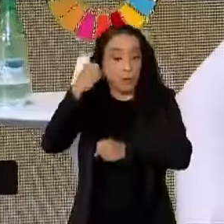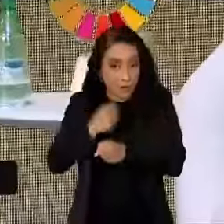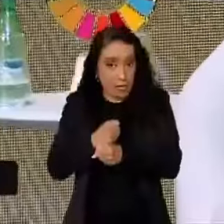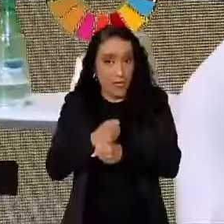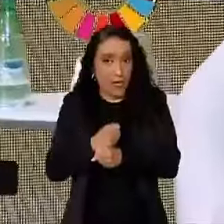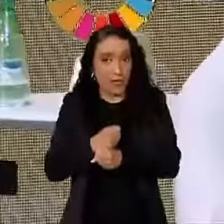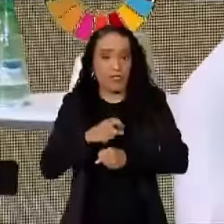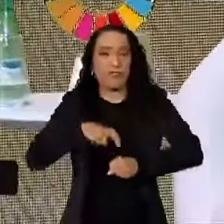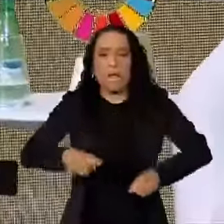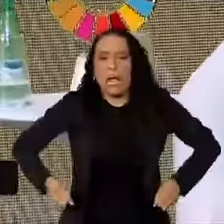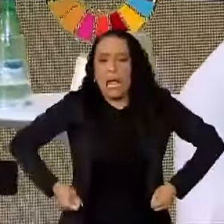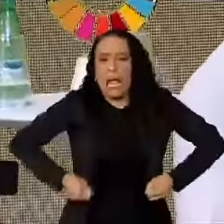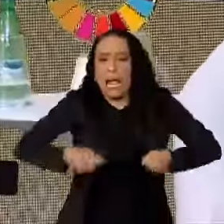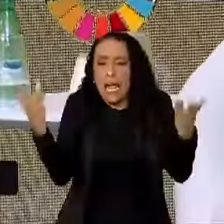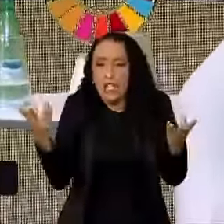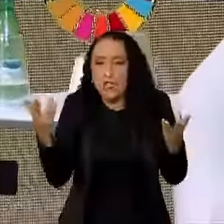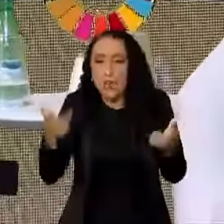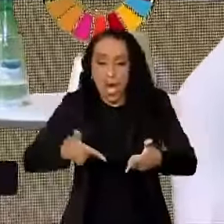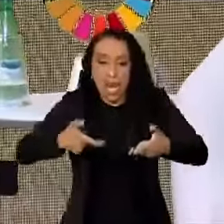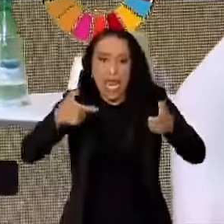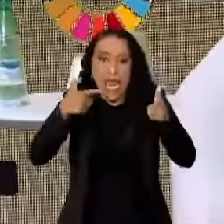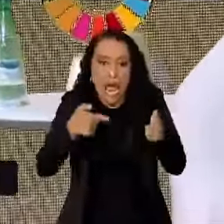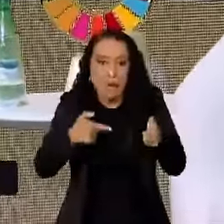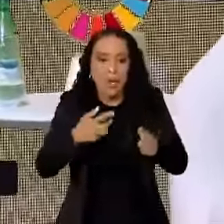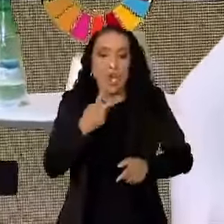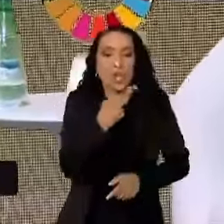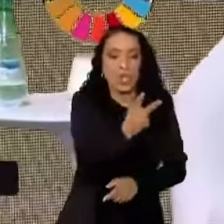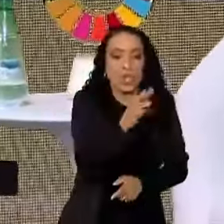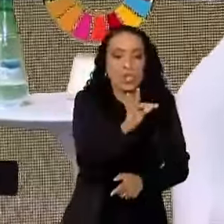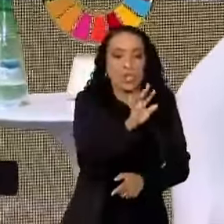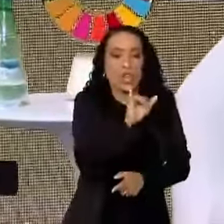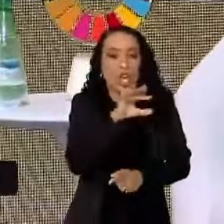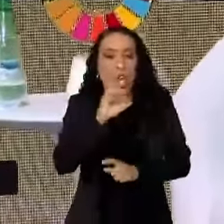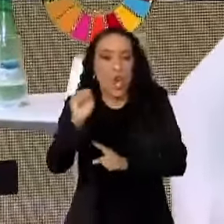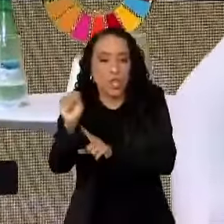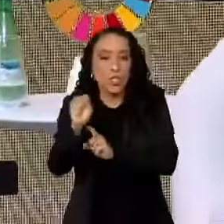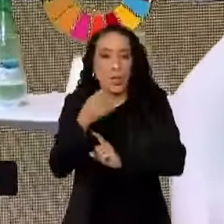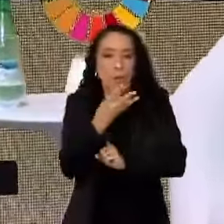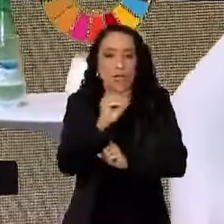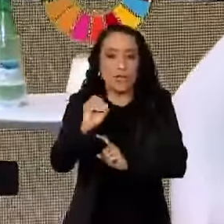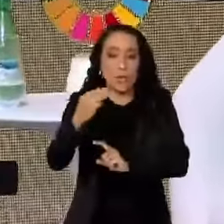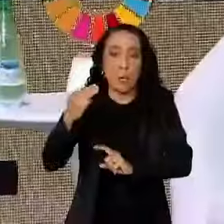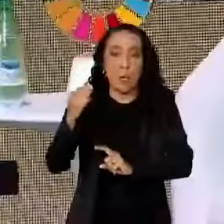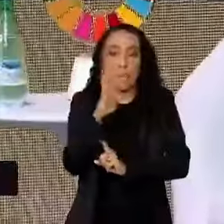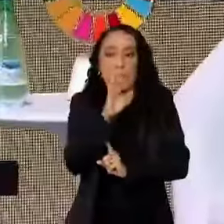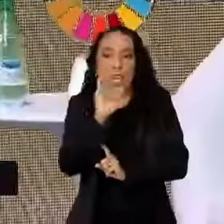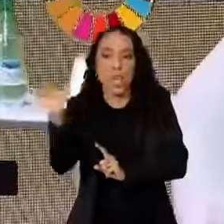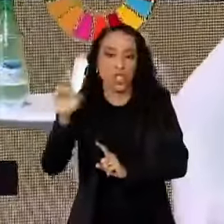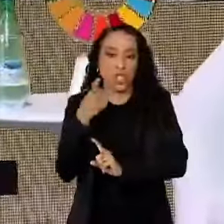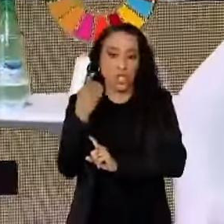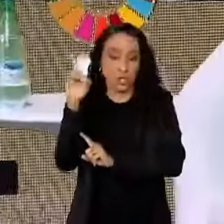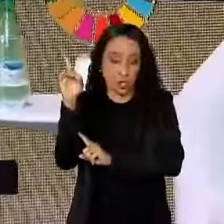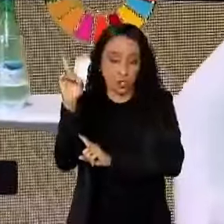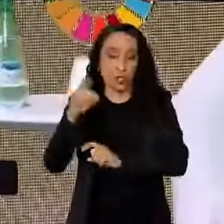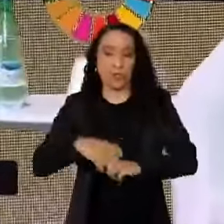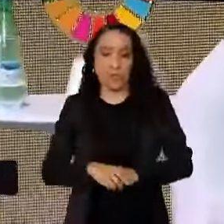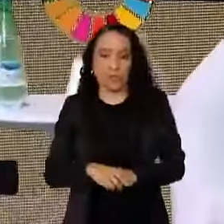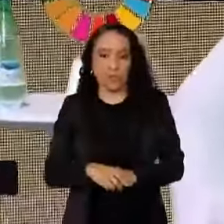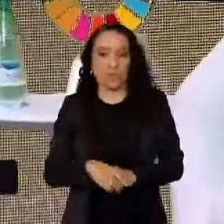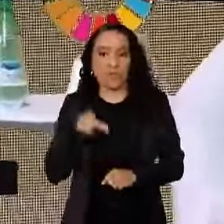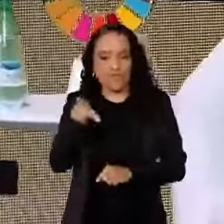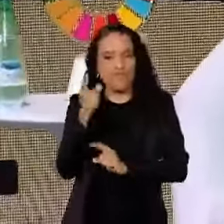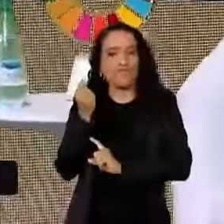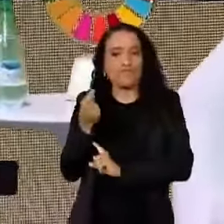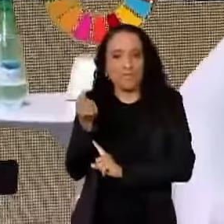foi gasto em armas dois trilhões e quatrocentos bilhões de dólares. Esse